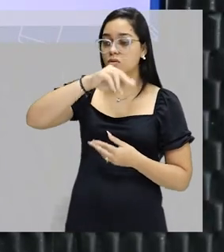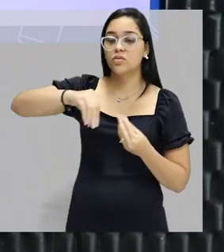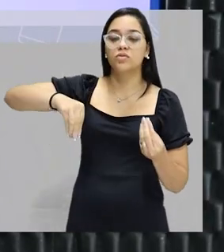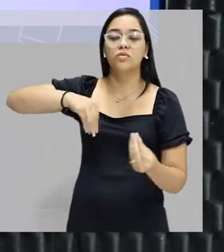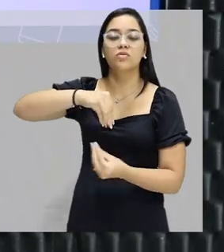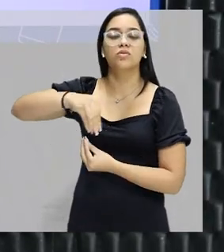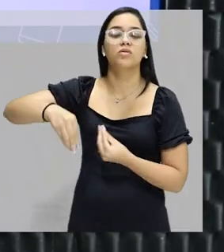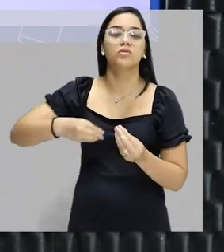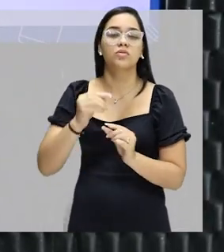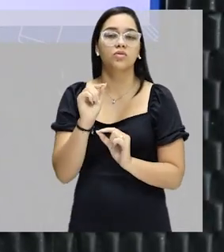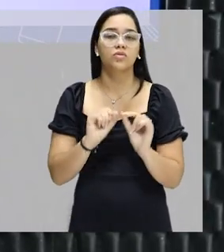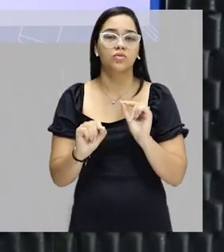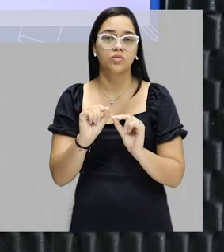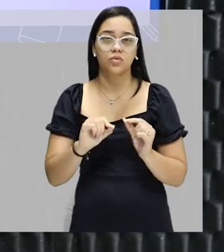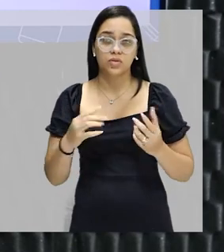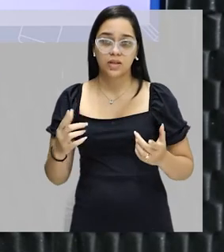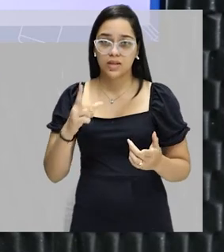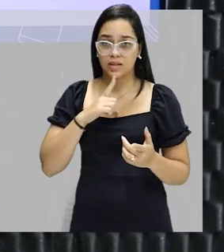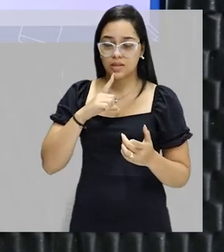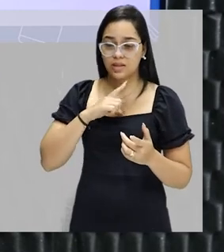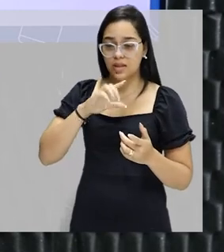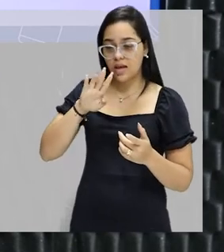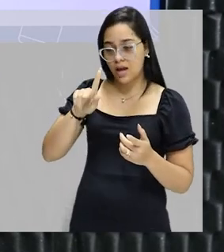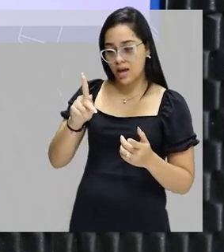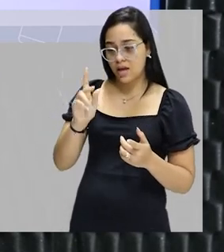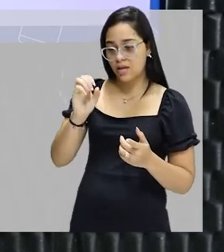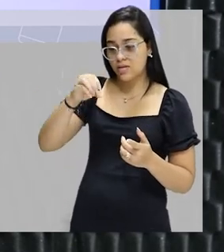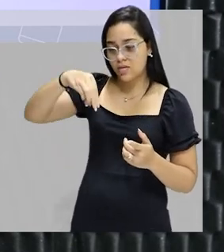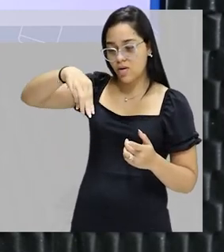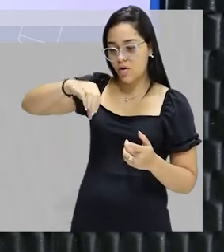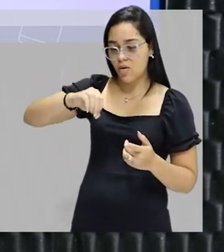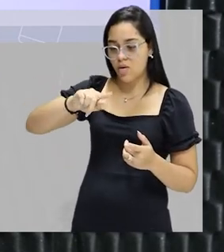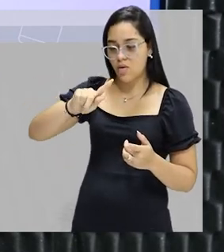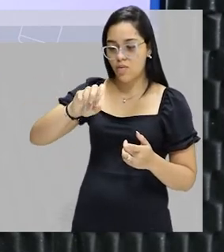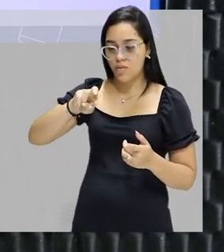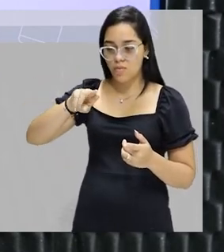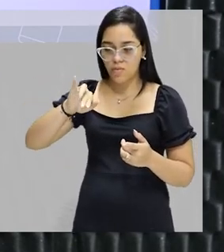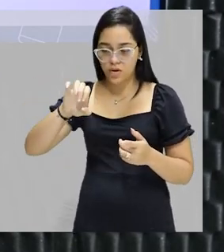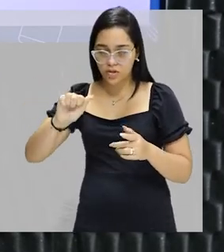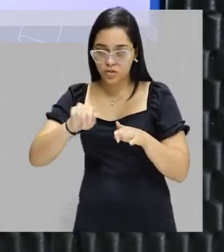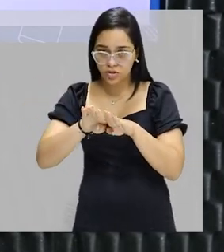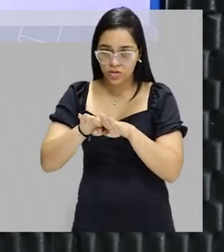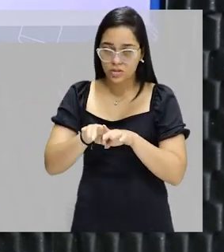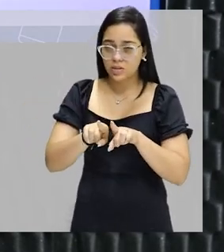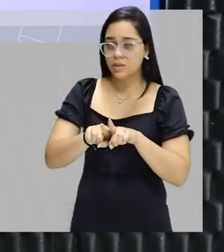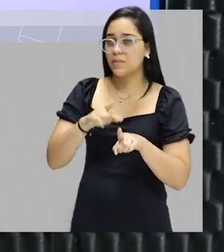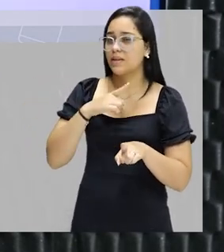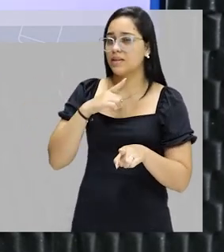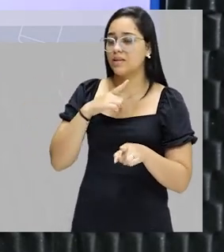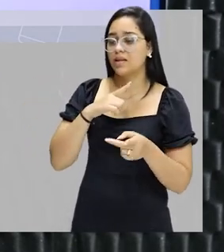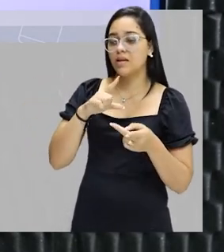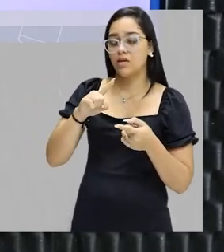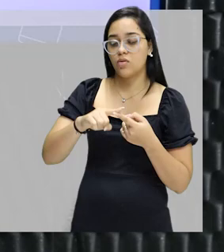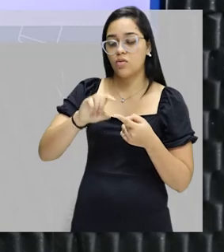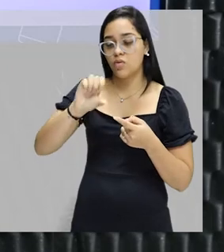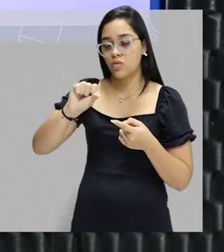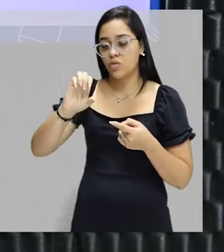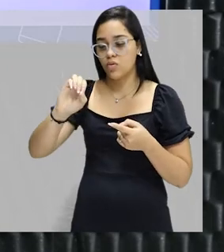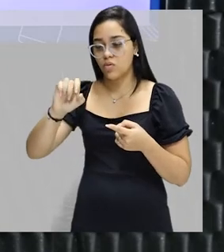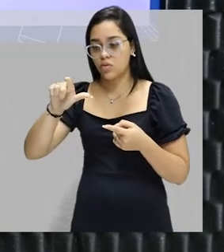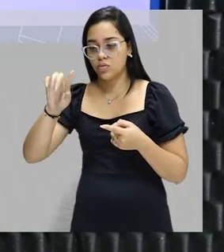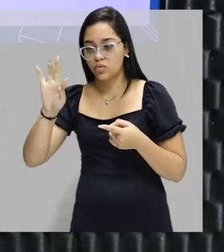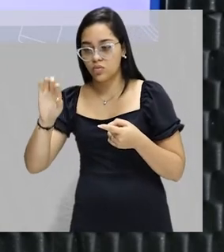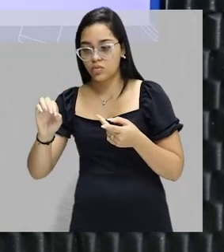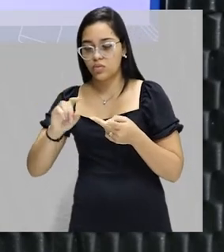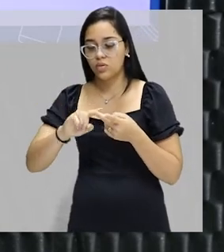são as misturas homogêneas e, se são misturas, vamos ter a presença de um soluto e um